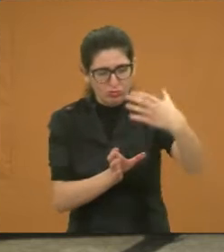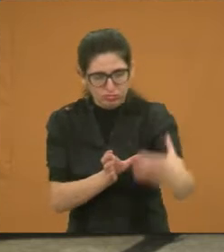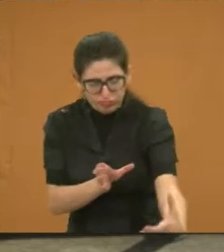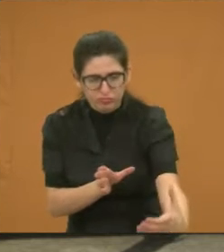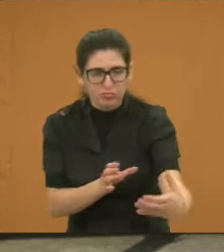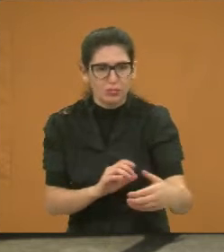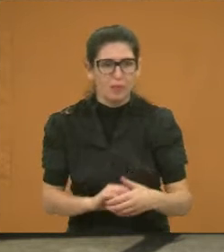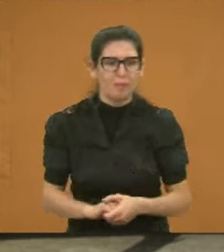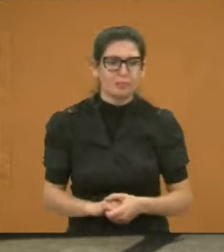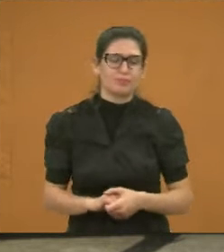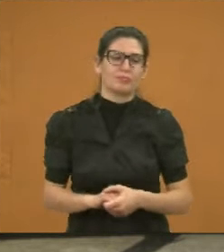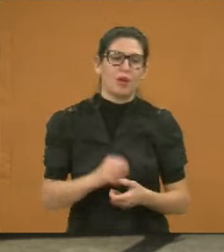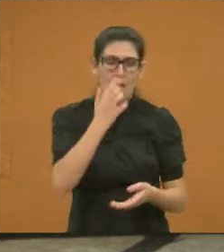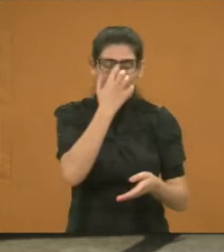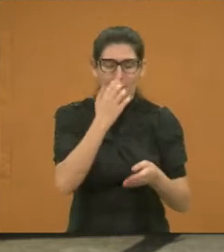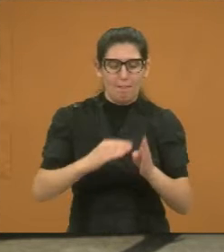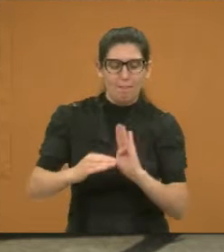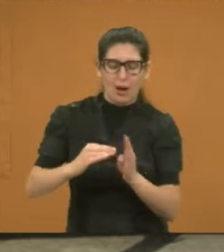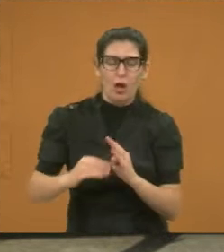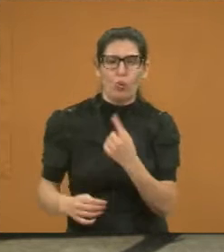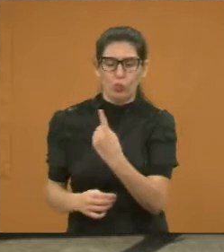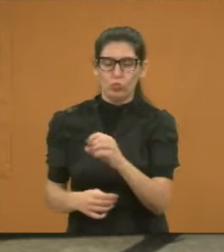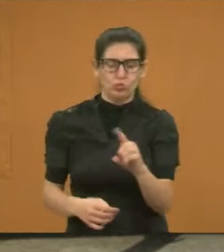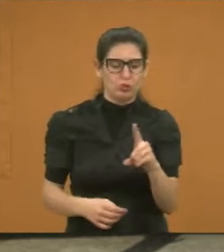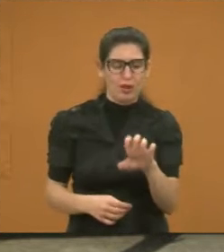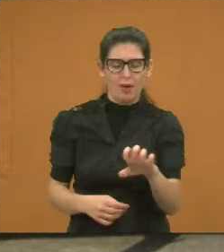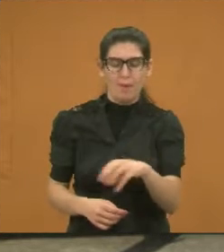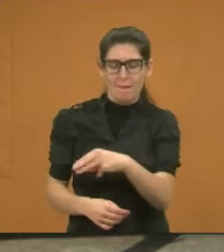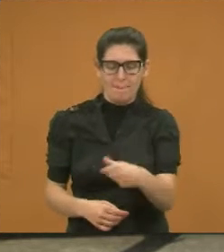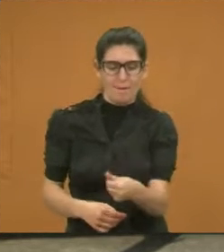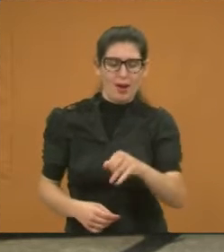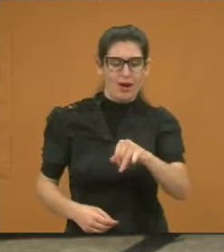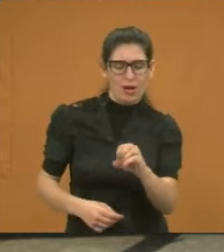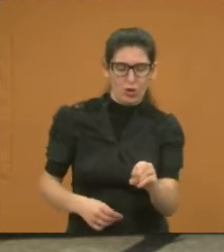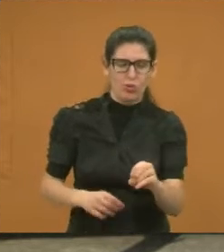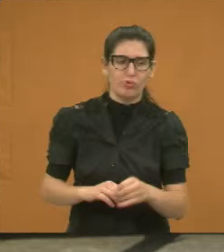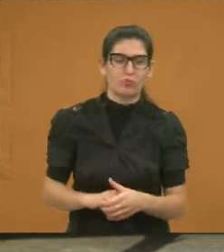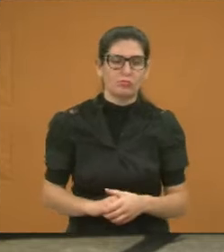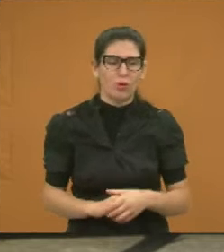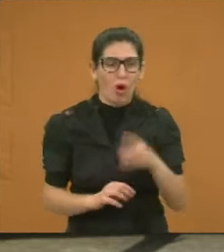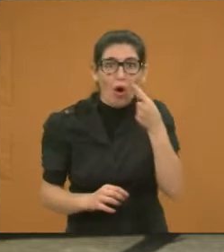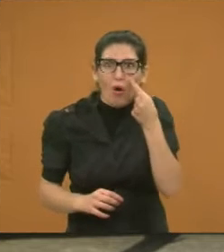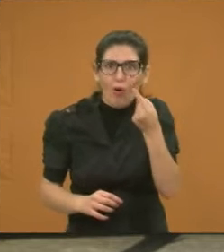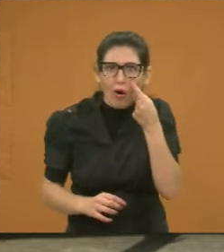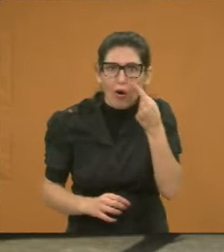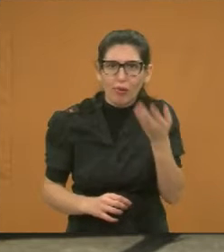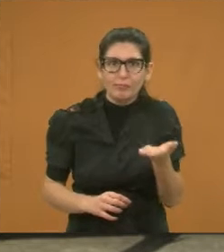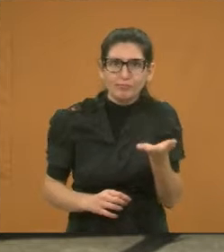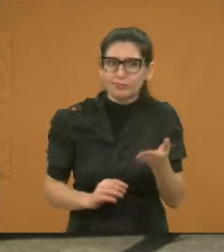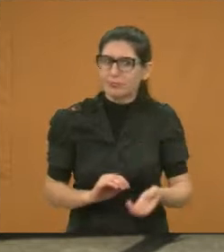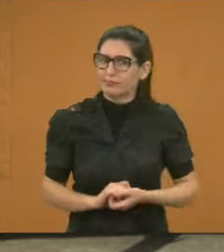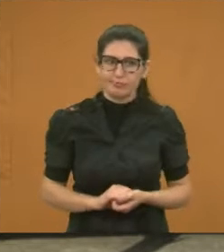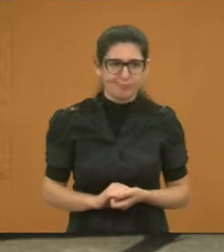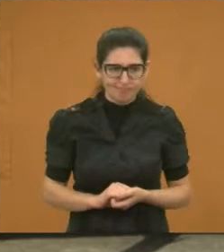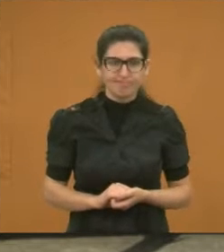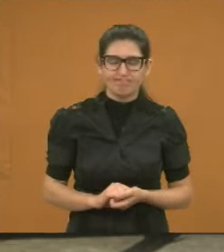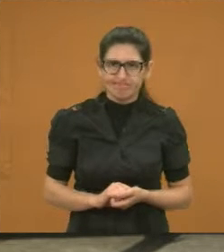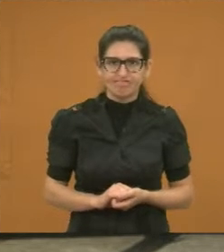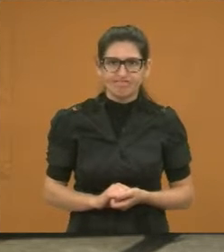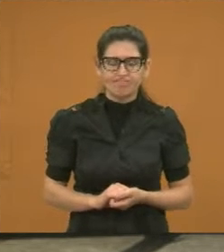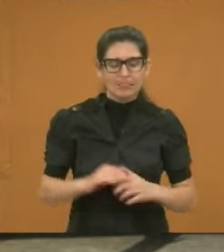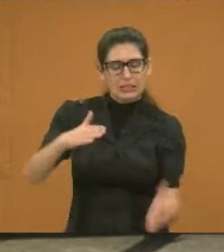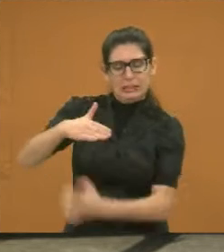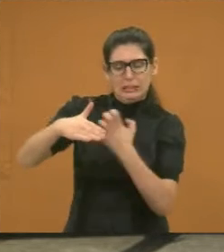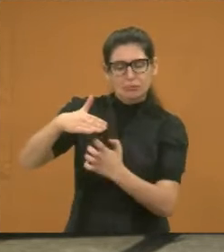no bairro Primeiro de Maio. Eu já falei aqui antes, aqui, sobre esse poste. Olha o poste, como é que está. E a bandeirante,